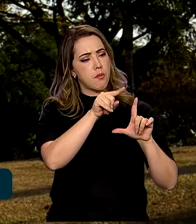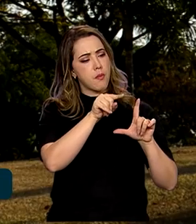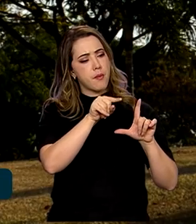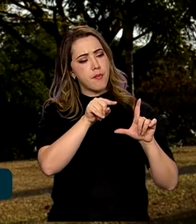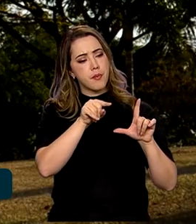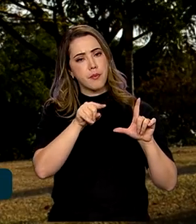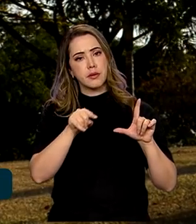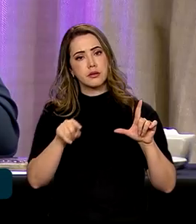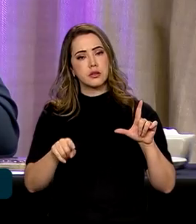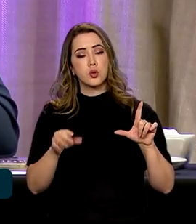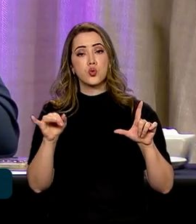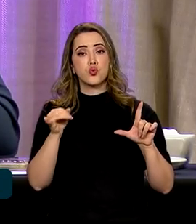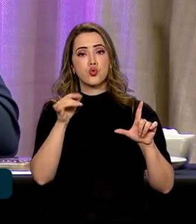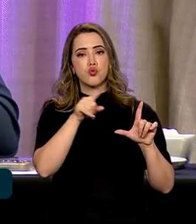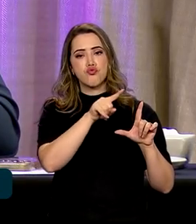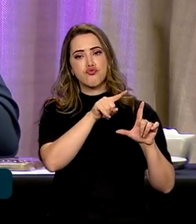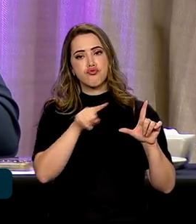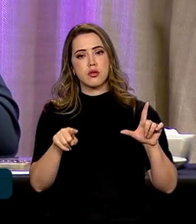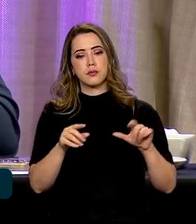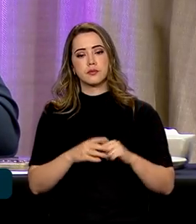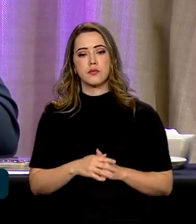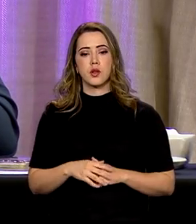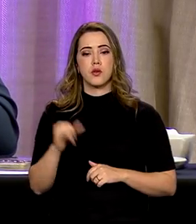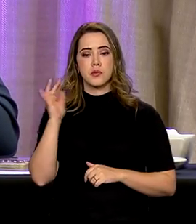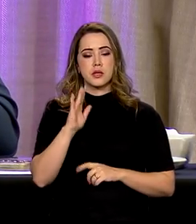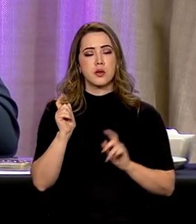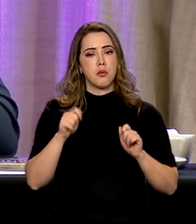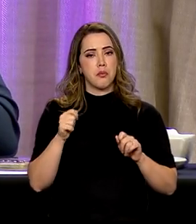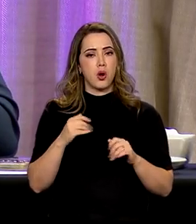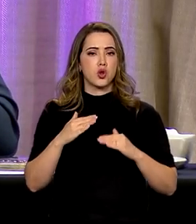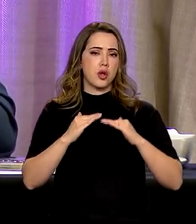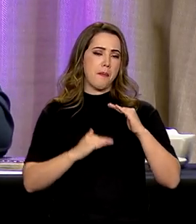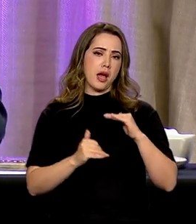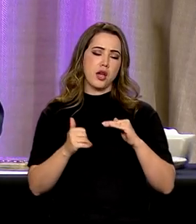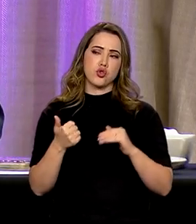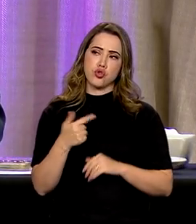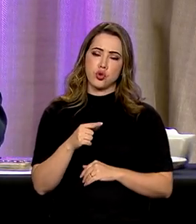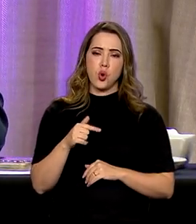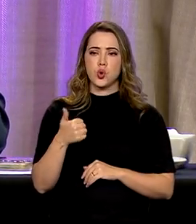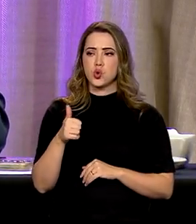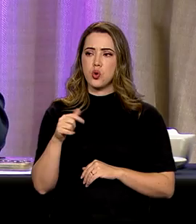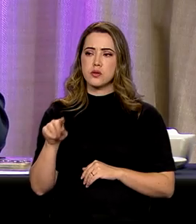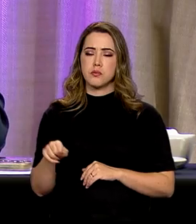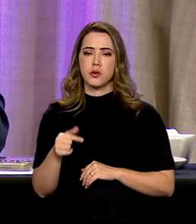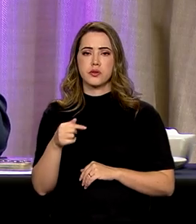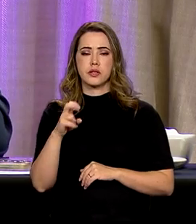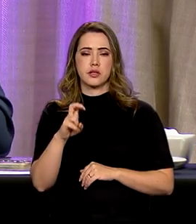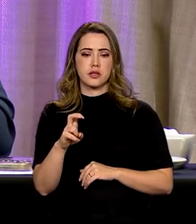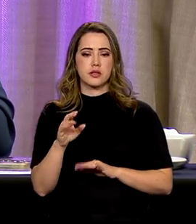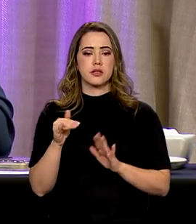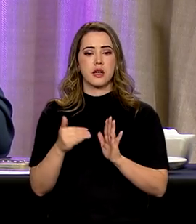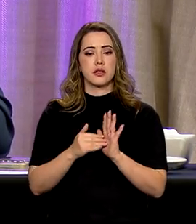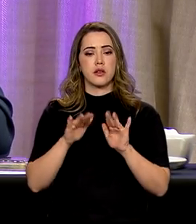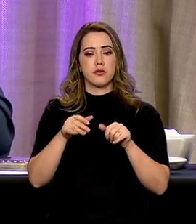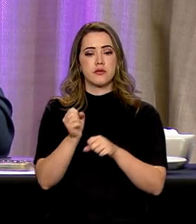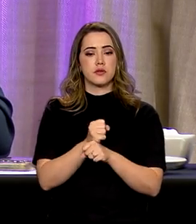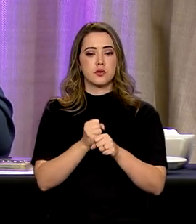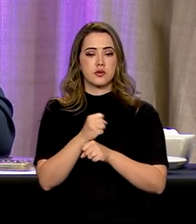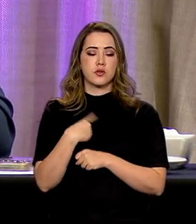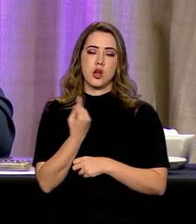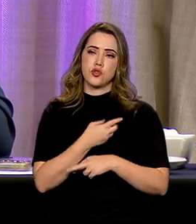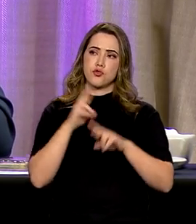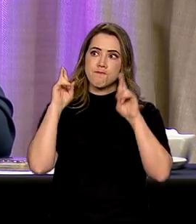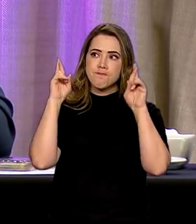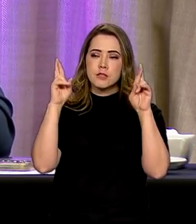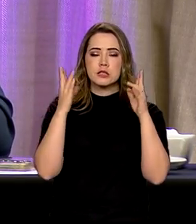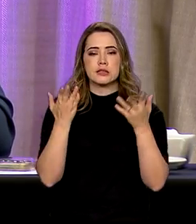corte de juros. O Brasil pode chegar com juros menores que 12, 11,75% até o final do ano. Vamos nessa